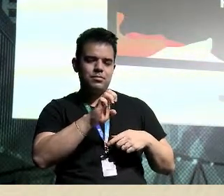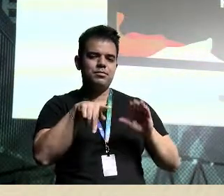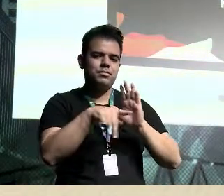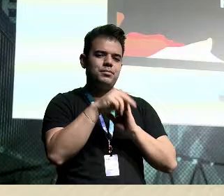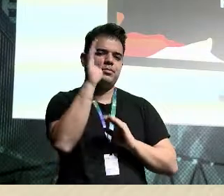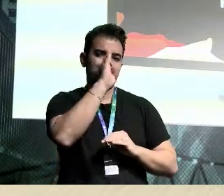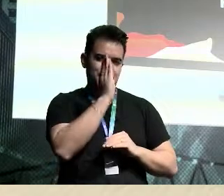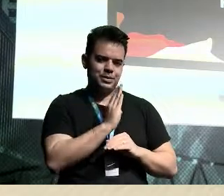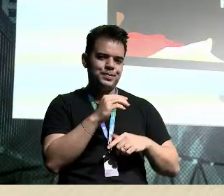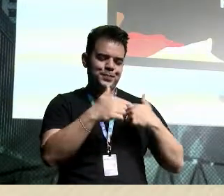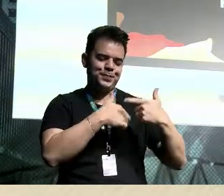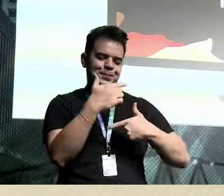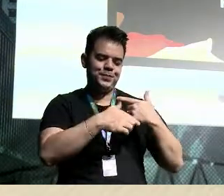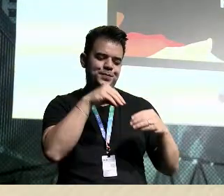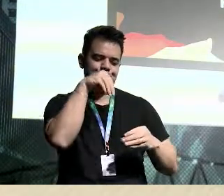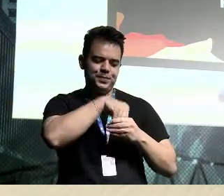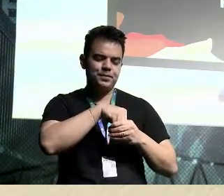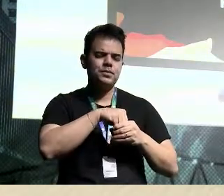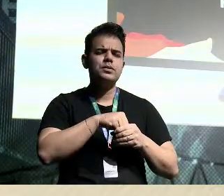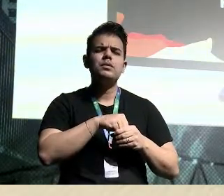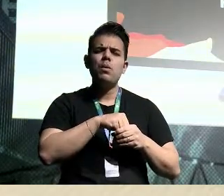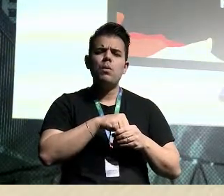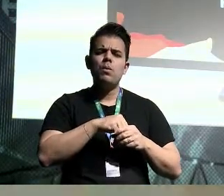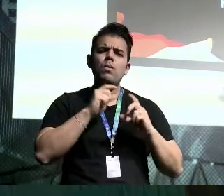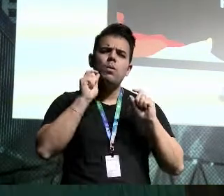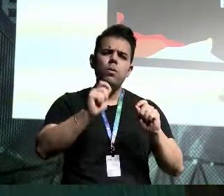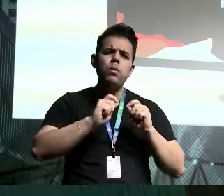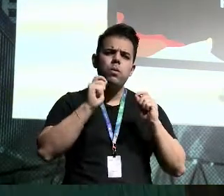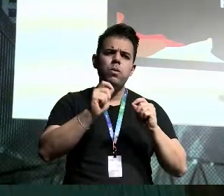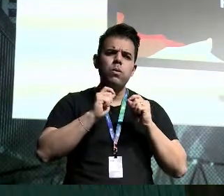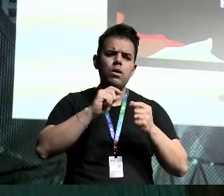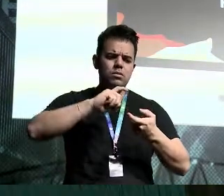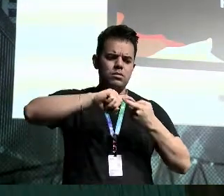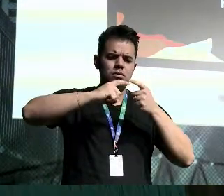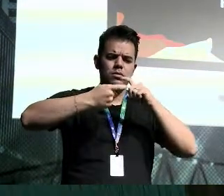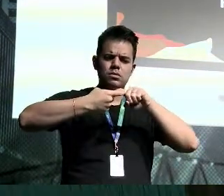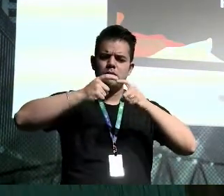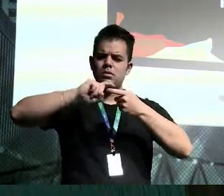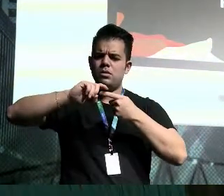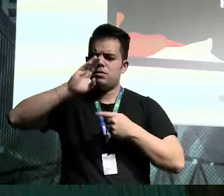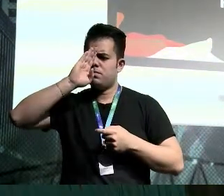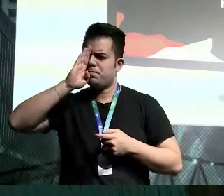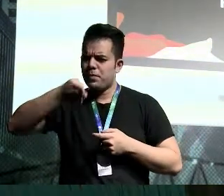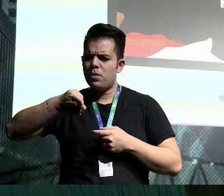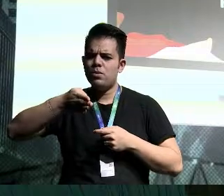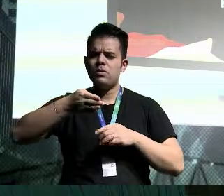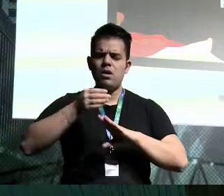Muito bem. Aí vamos lá. O que vem a ser a hiperautomação, o hybrid automation?